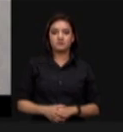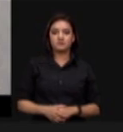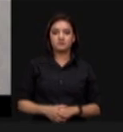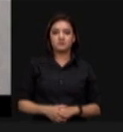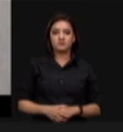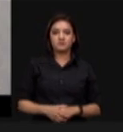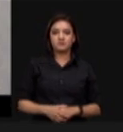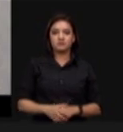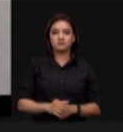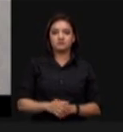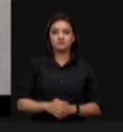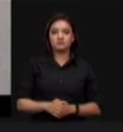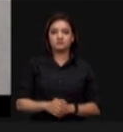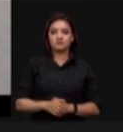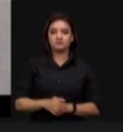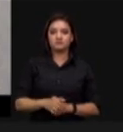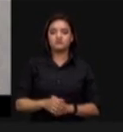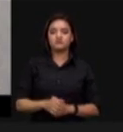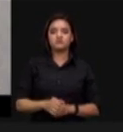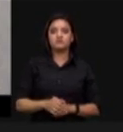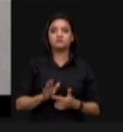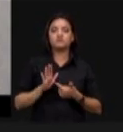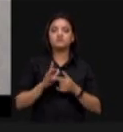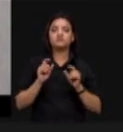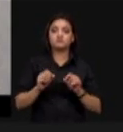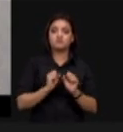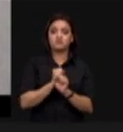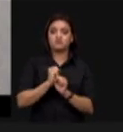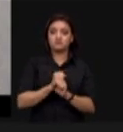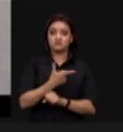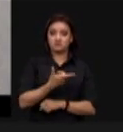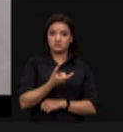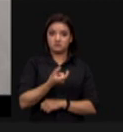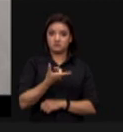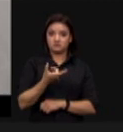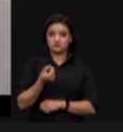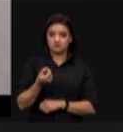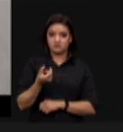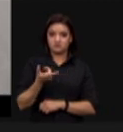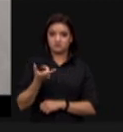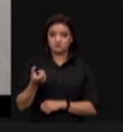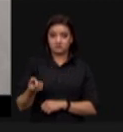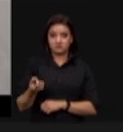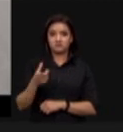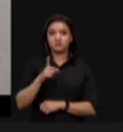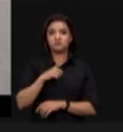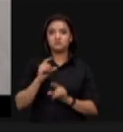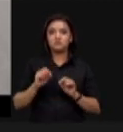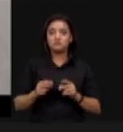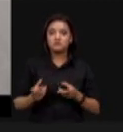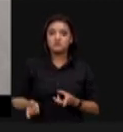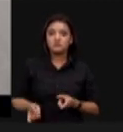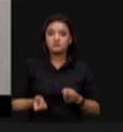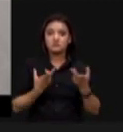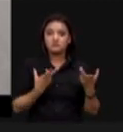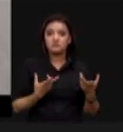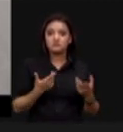O próximo slide mostra o seguinte, no ano 2000, senhor ministro Barroso, o agronegócio exportou